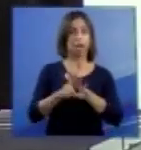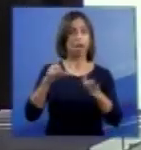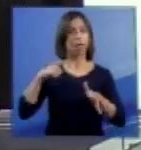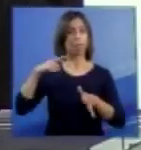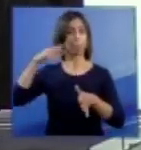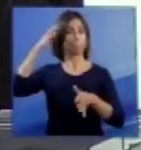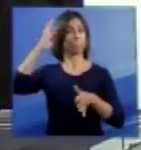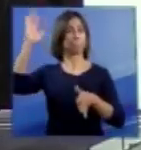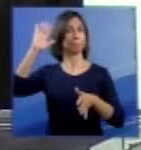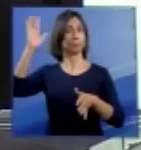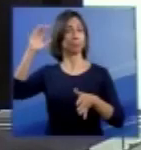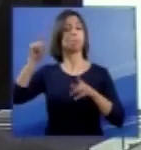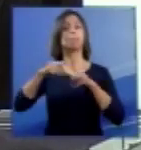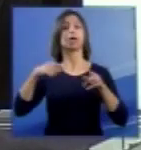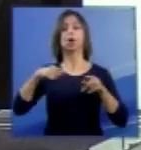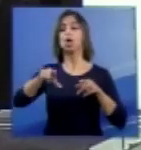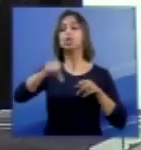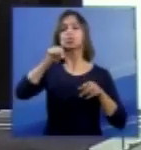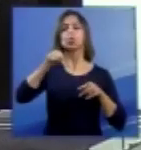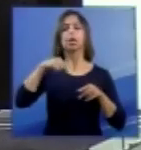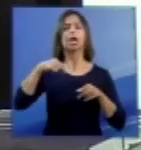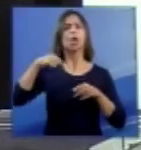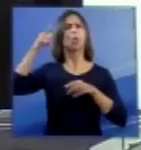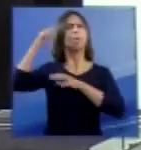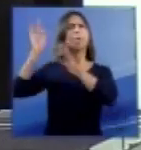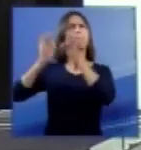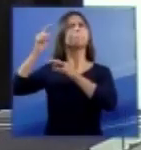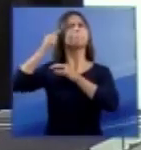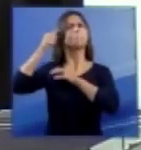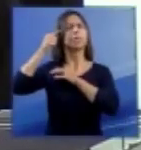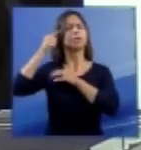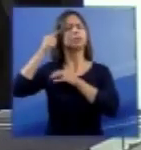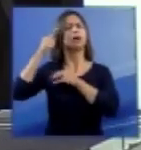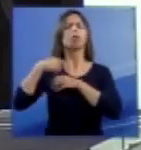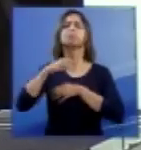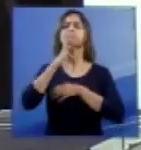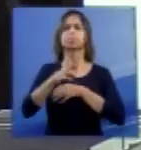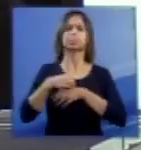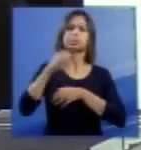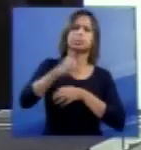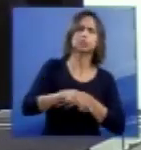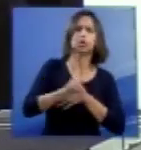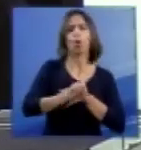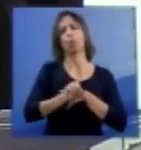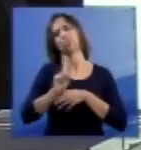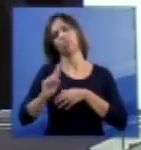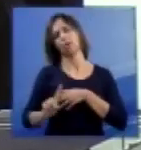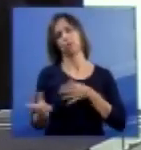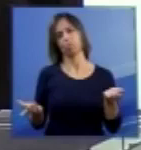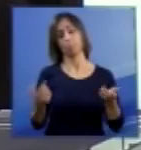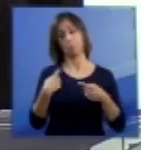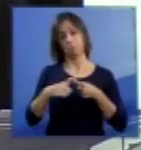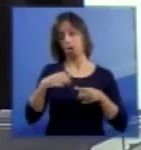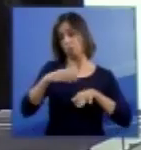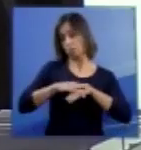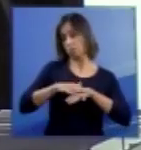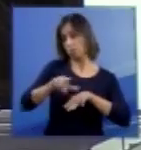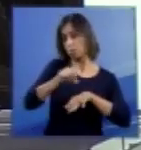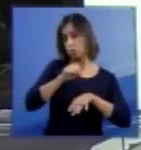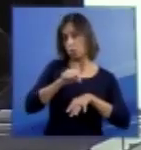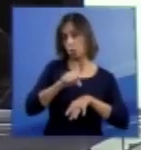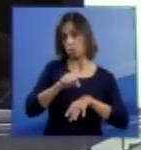escolher é um ato resultante do pensar. Então, ele propõe que nós possamos dizer, eu escolho, portanto, existo.